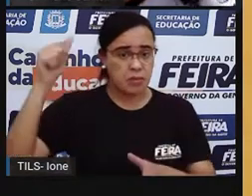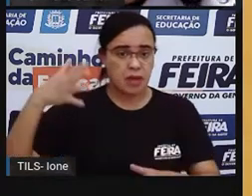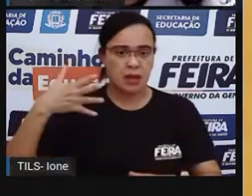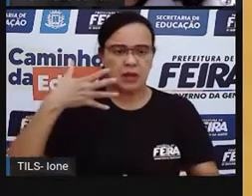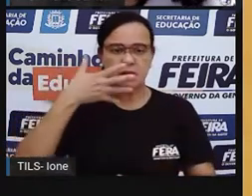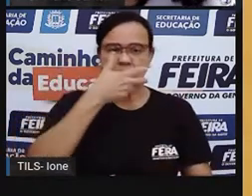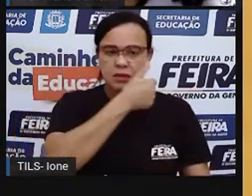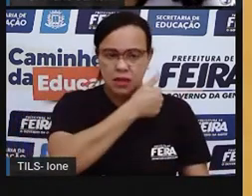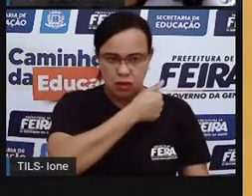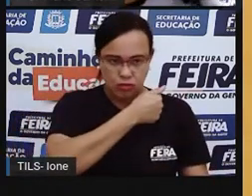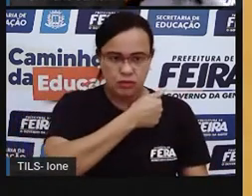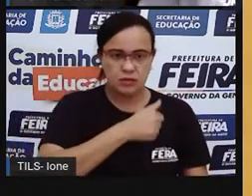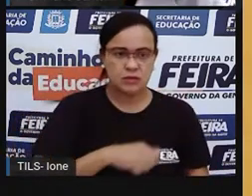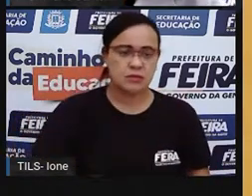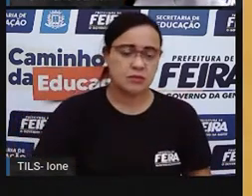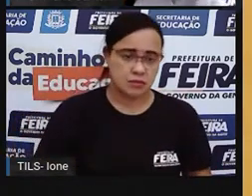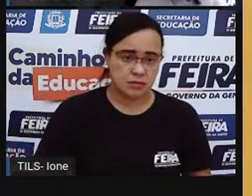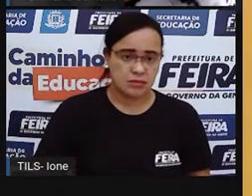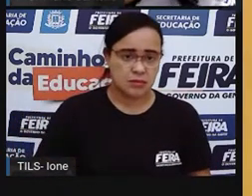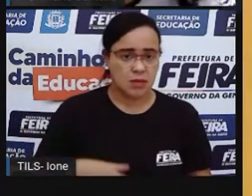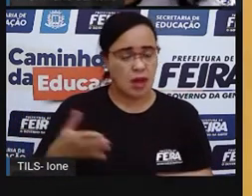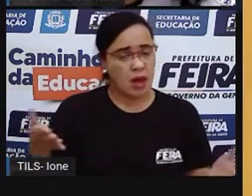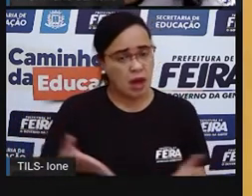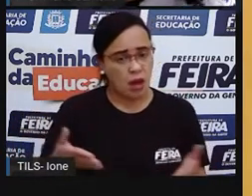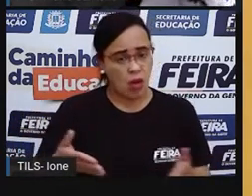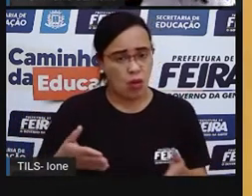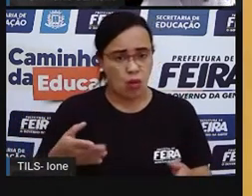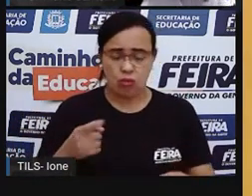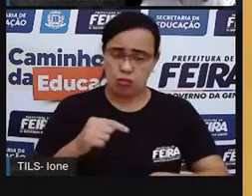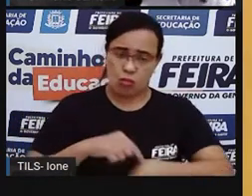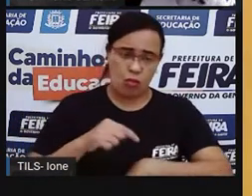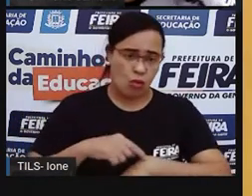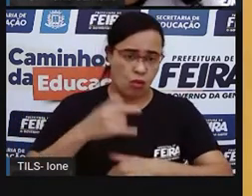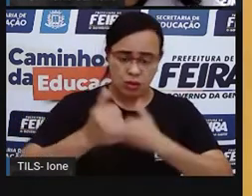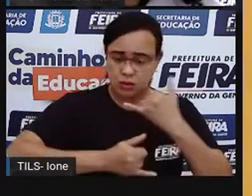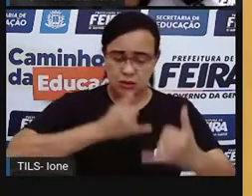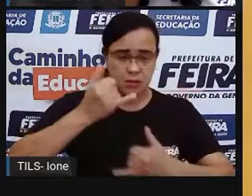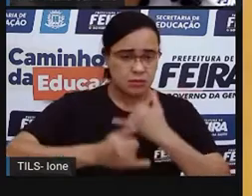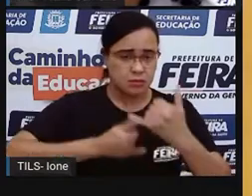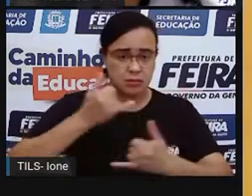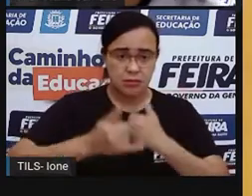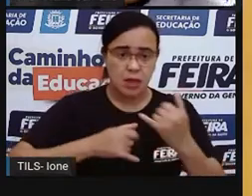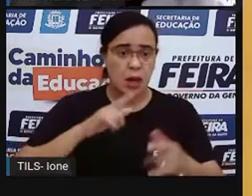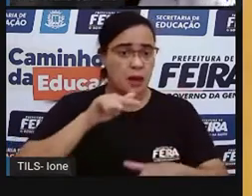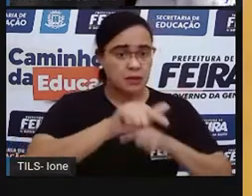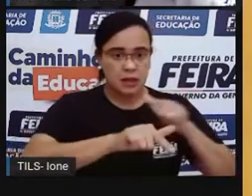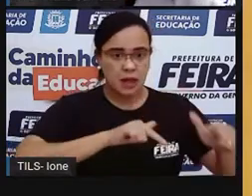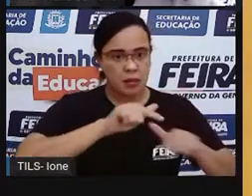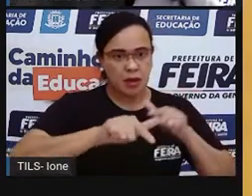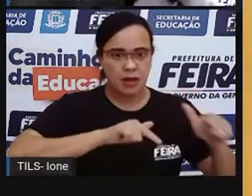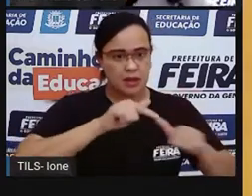Agora não é hora de trabalhar. Você só deve brincar e estudar.